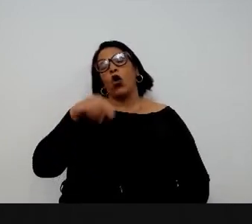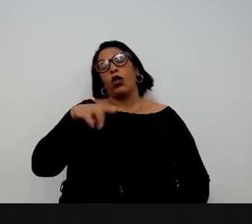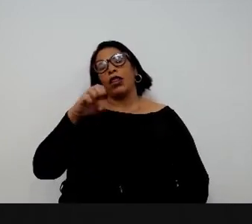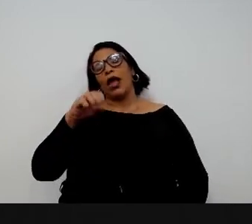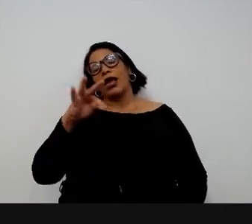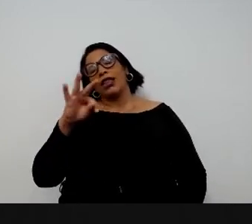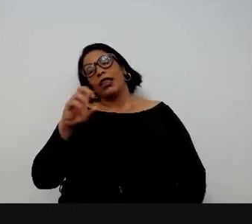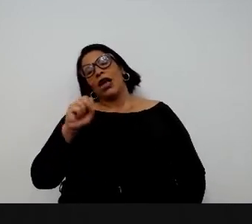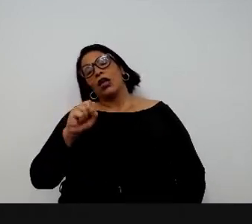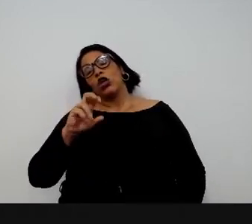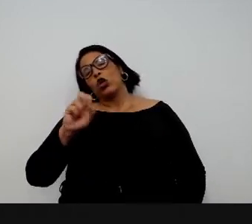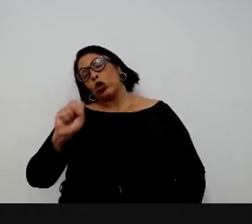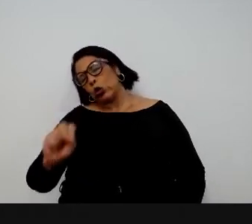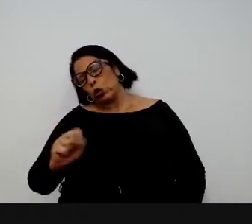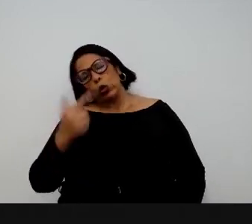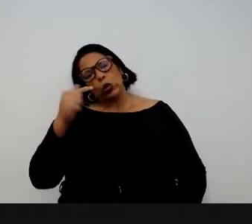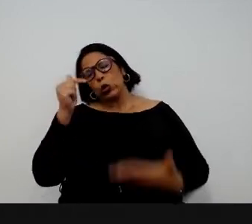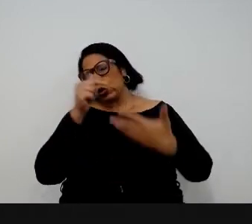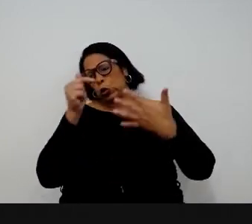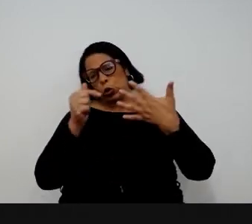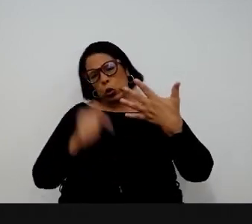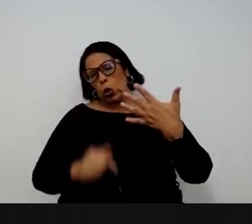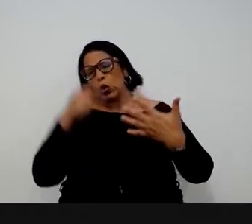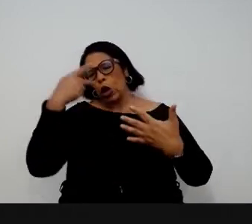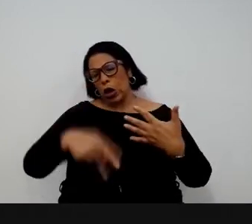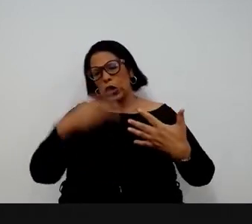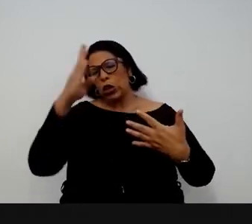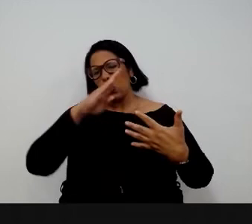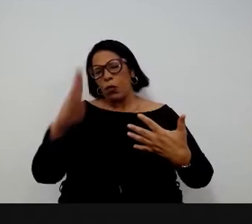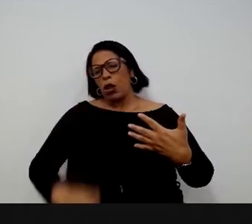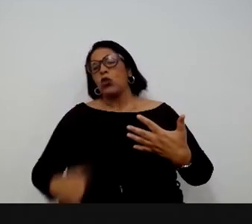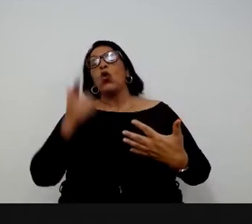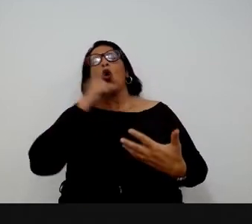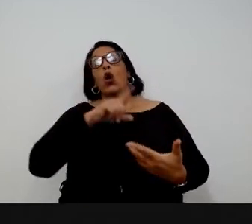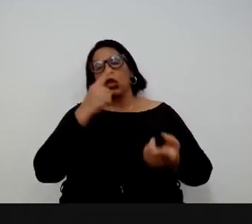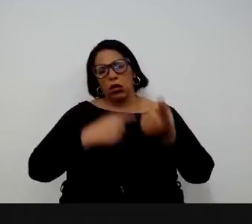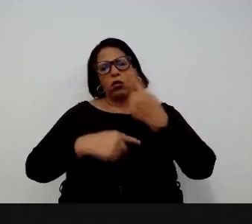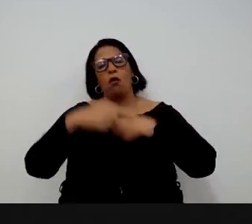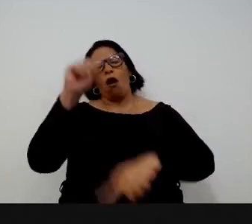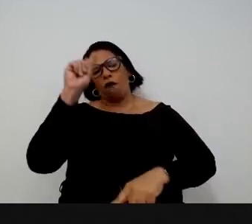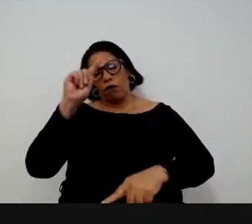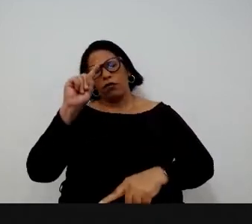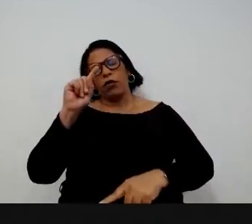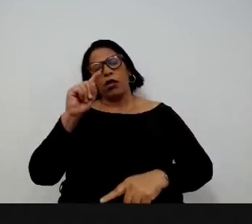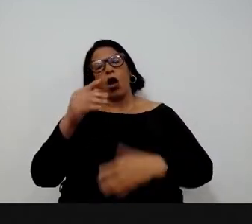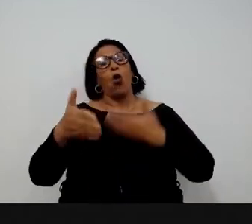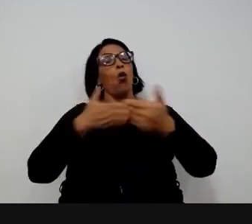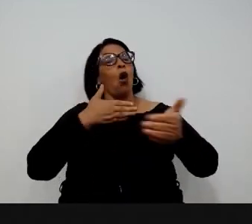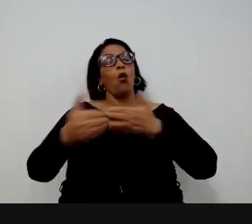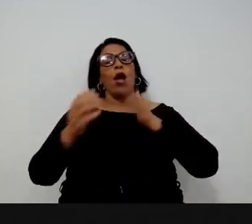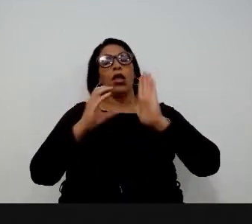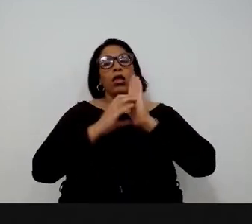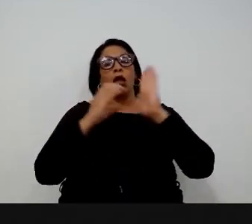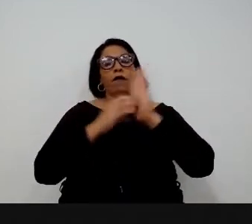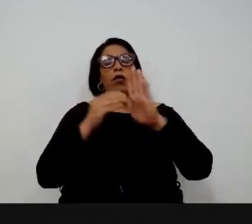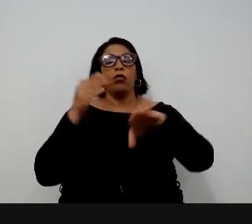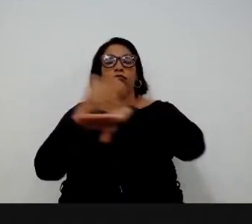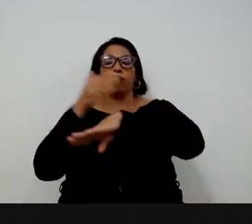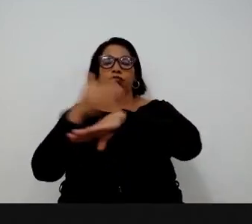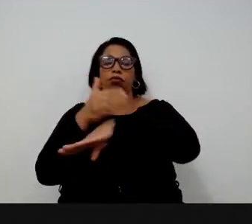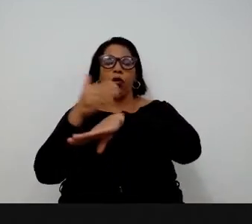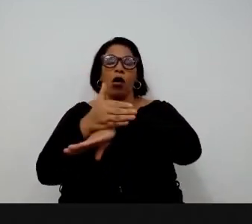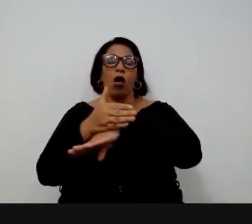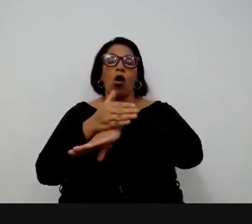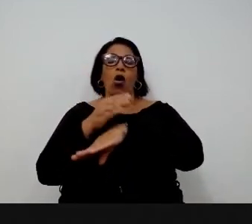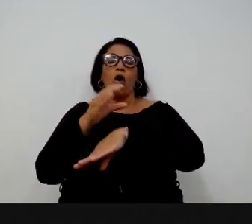Hoje, por exemplo, só uma coisa que aconteceu, foi anteontem também na Enap. Agora, qualquer servidor público que chegar na Enap,